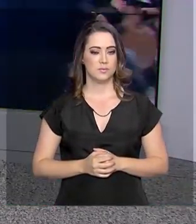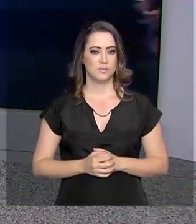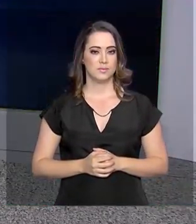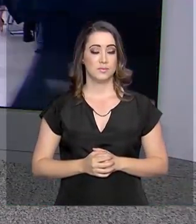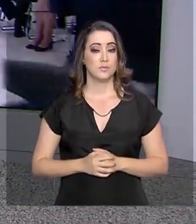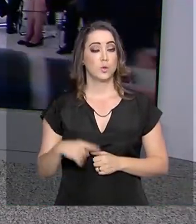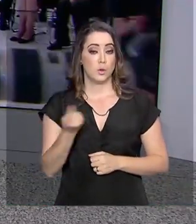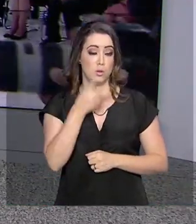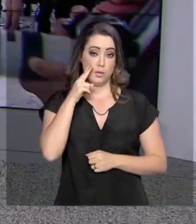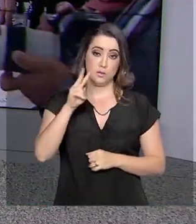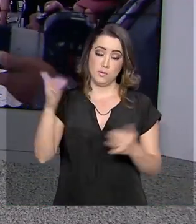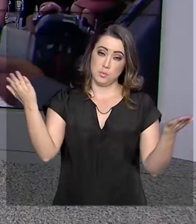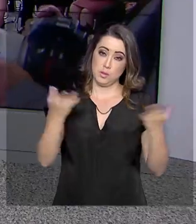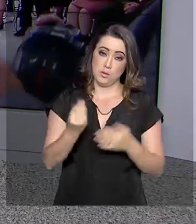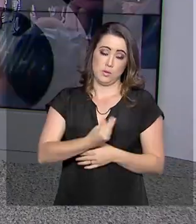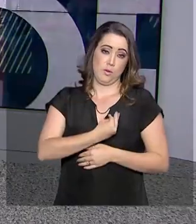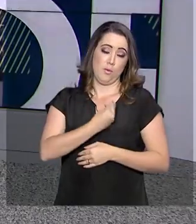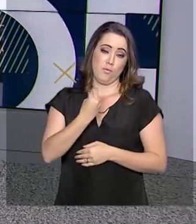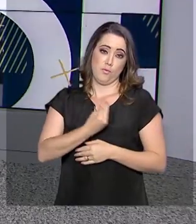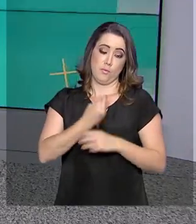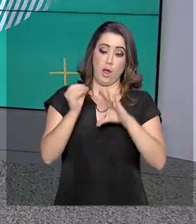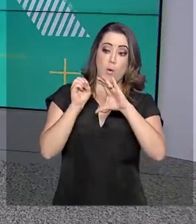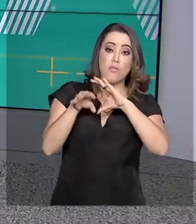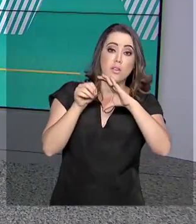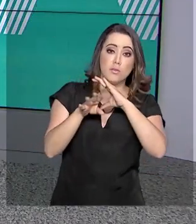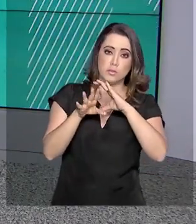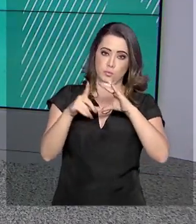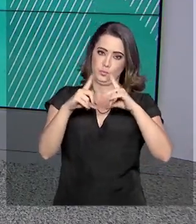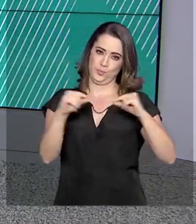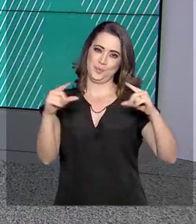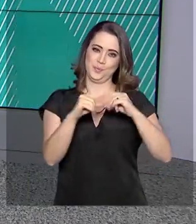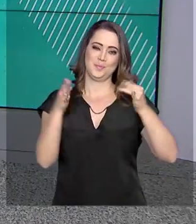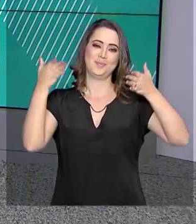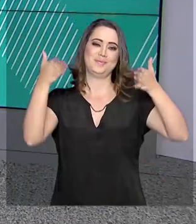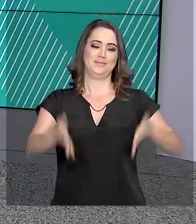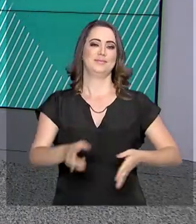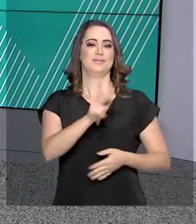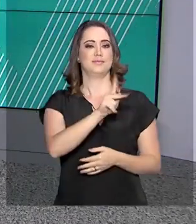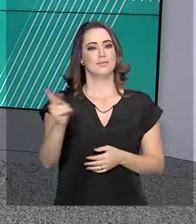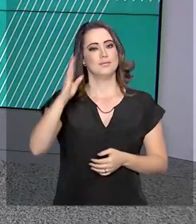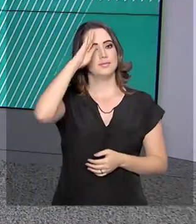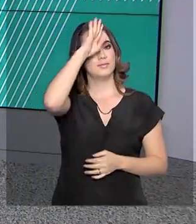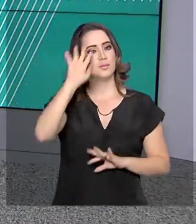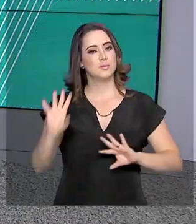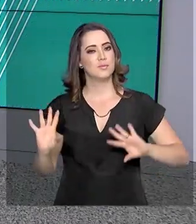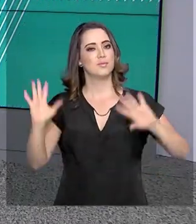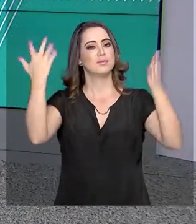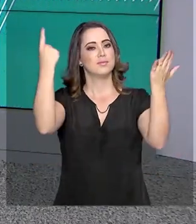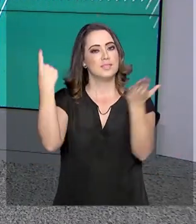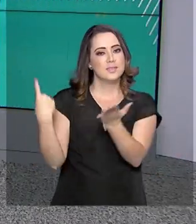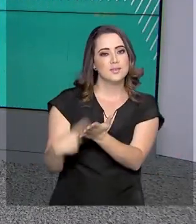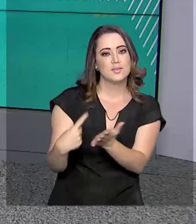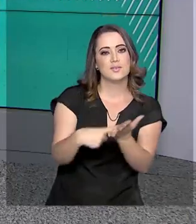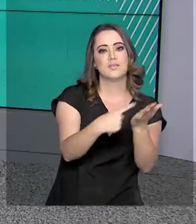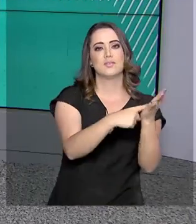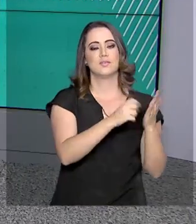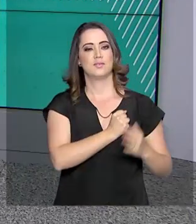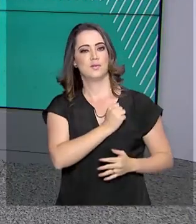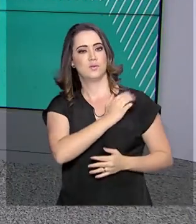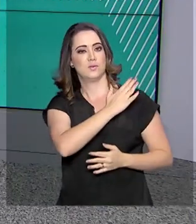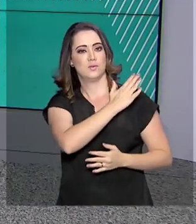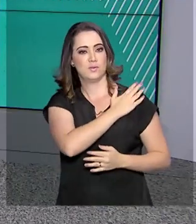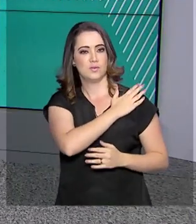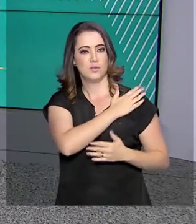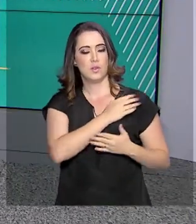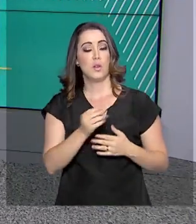Nós acompanhamos ao vivo, de Brasília, a participação do presidente Jair Bolsonaro na cerimônia de cumprimentos